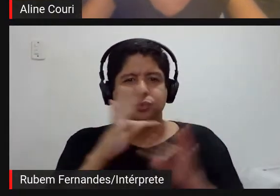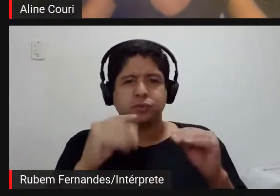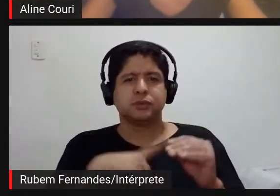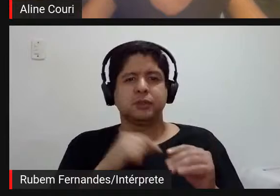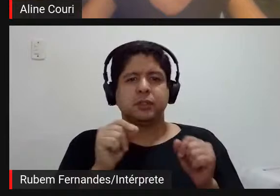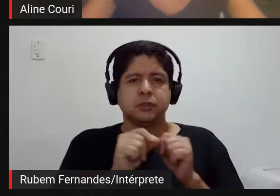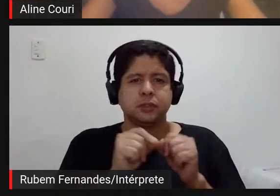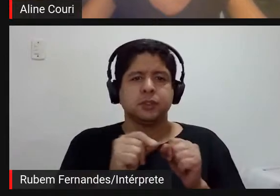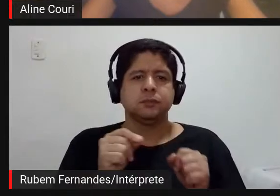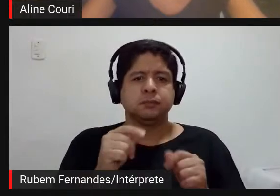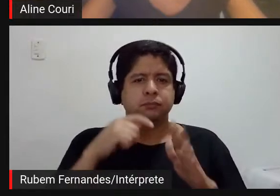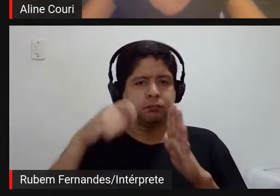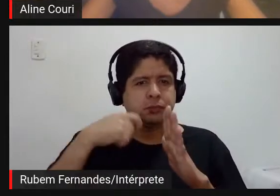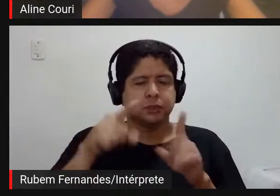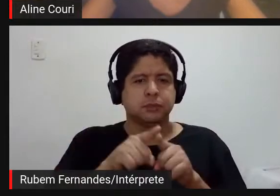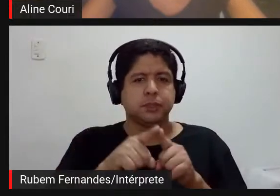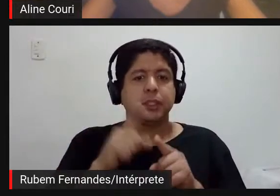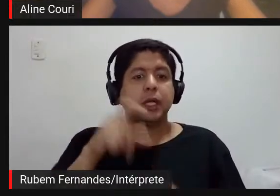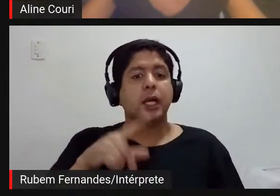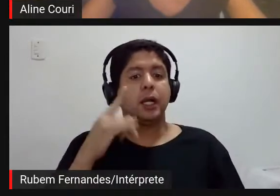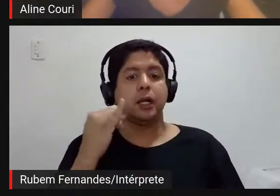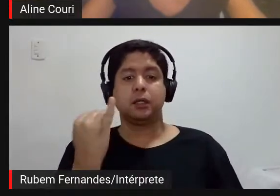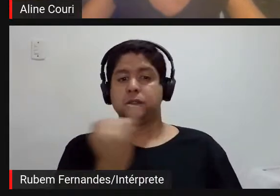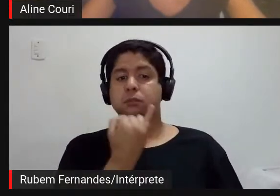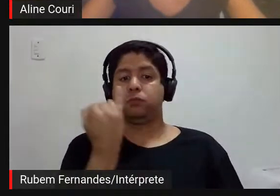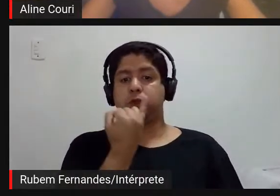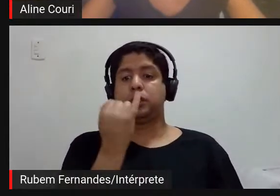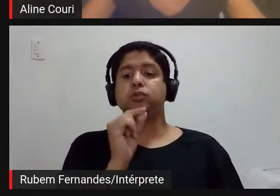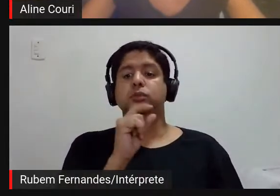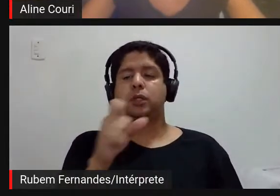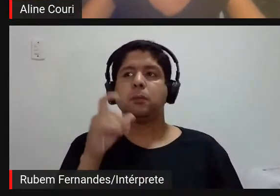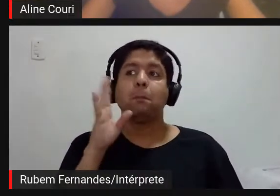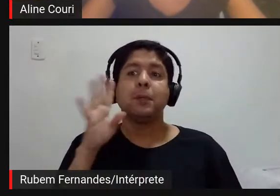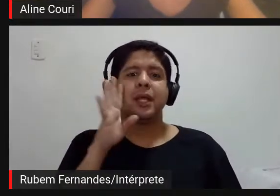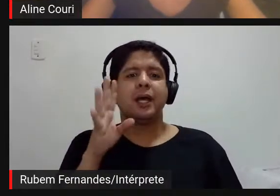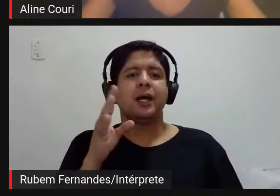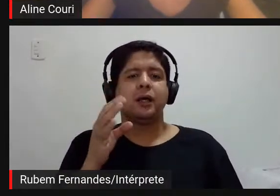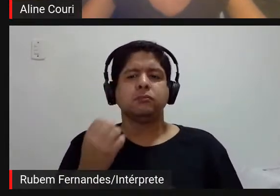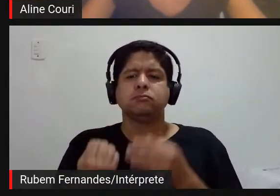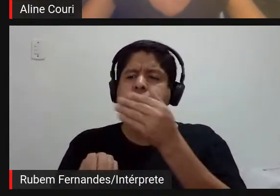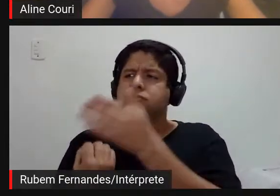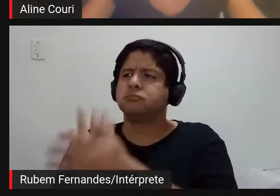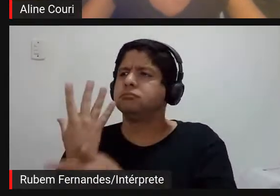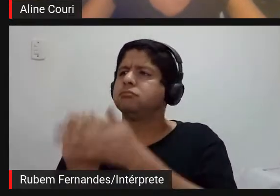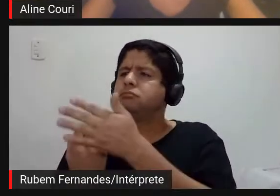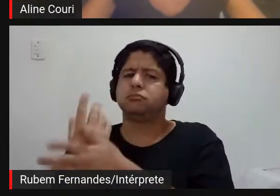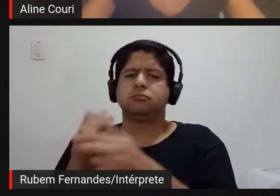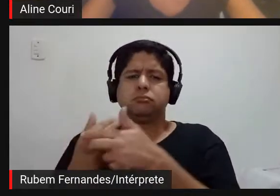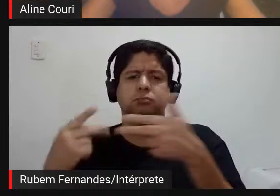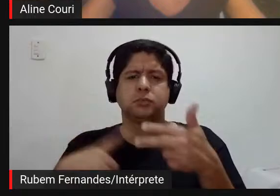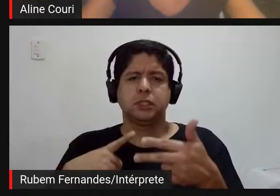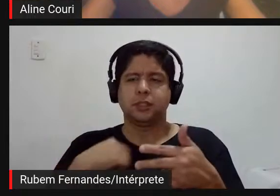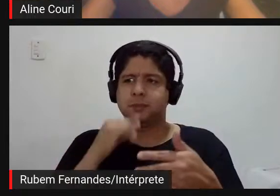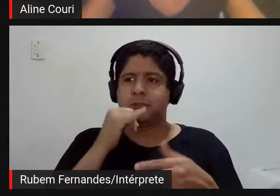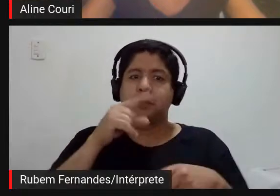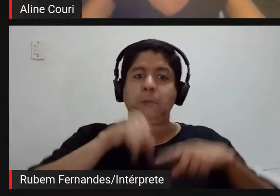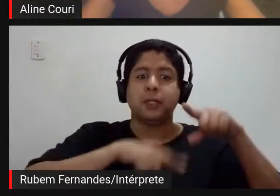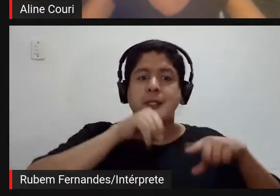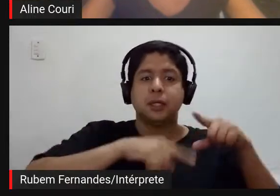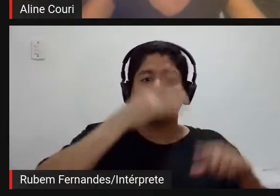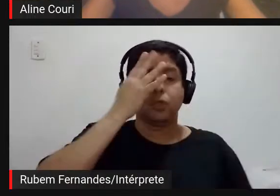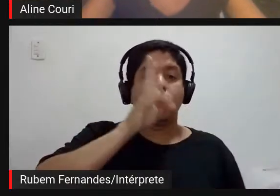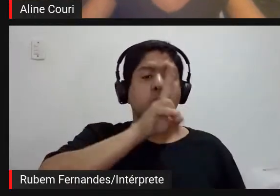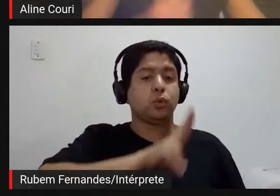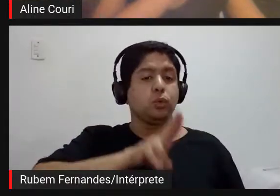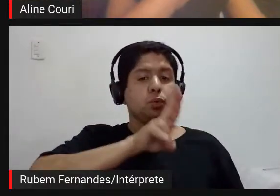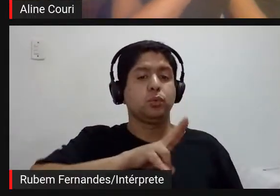vídeo também na importância de pensar essas obras né então bom o material que o artista usava já não